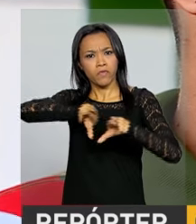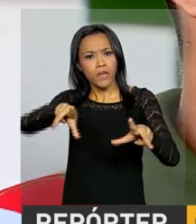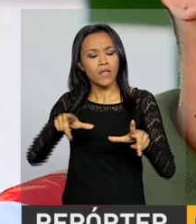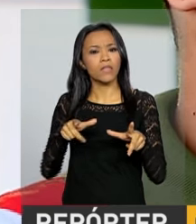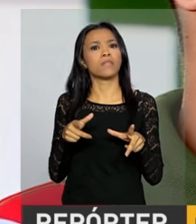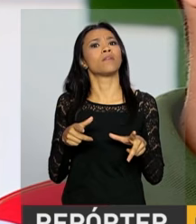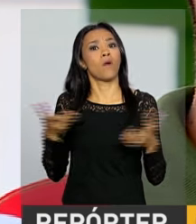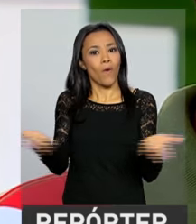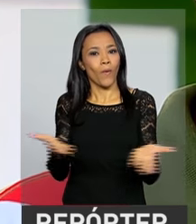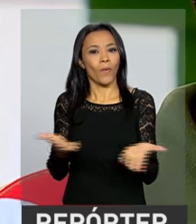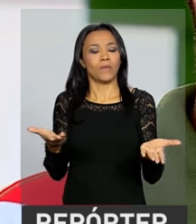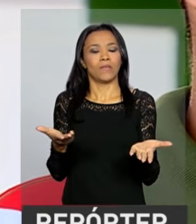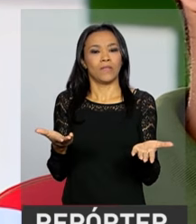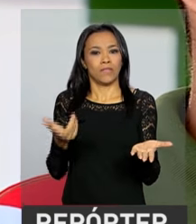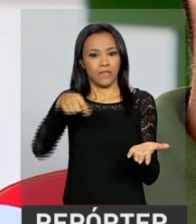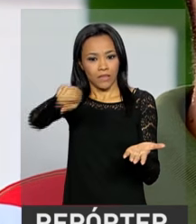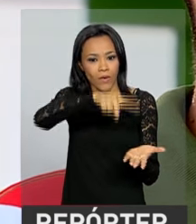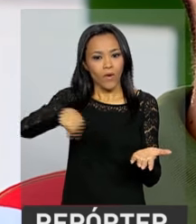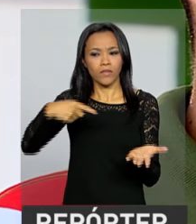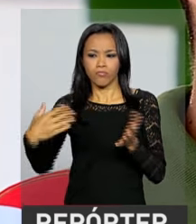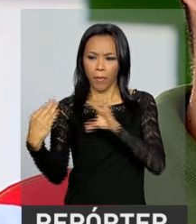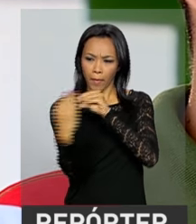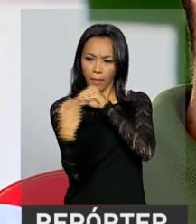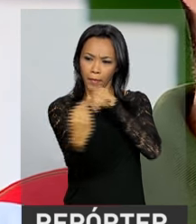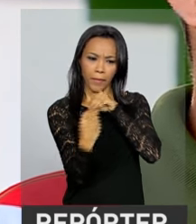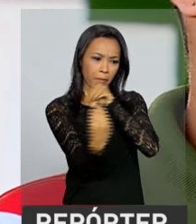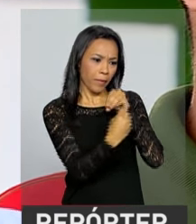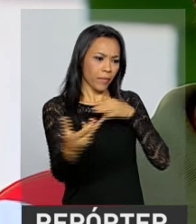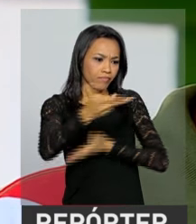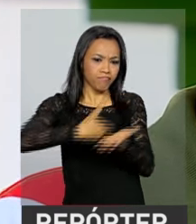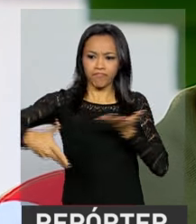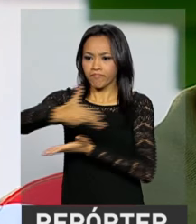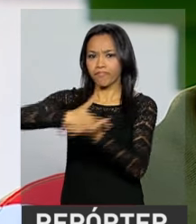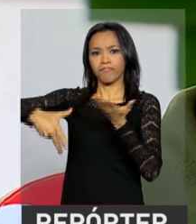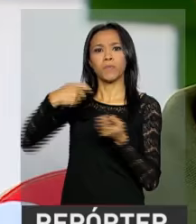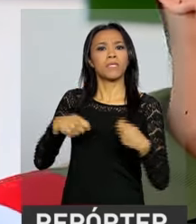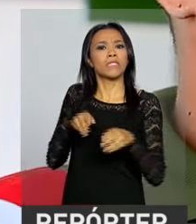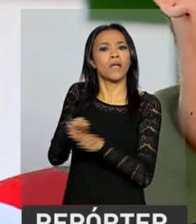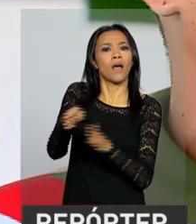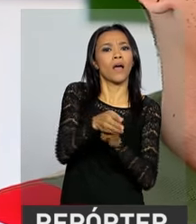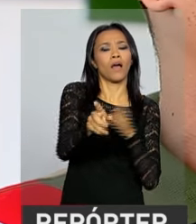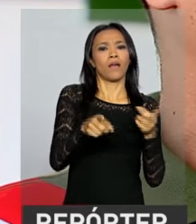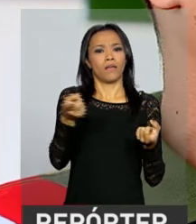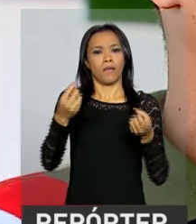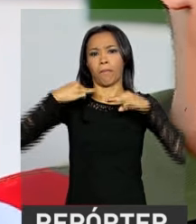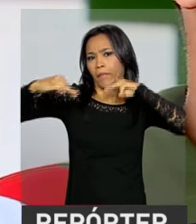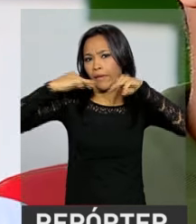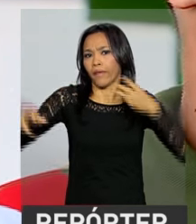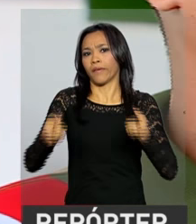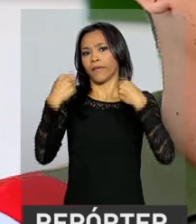a se soltar mais e a falar mais com o público do que eles precisam. Marketing como